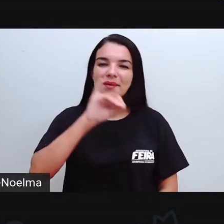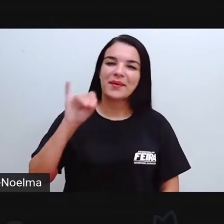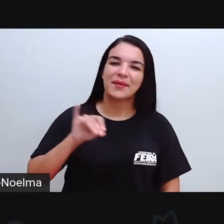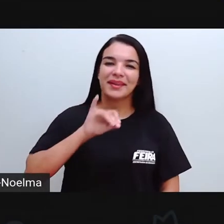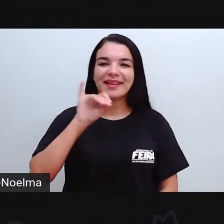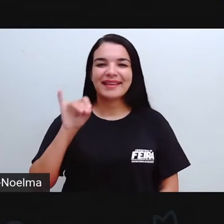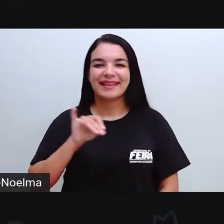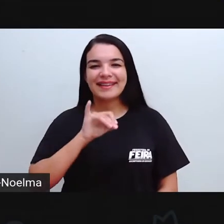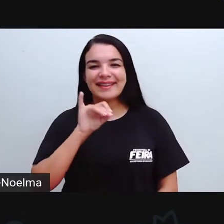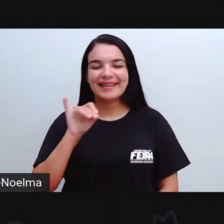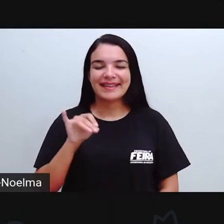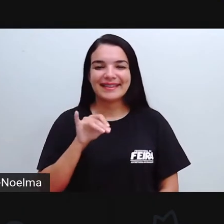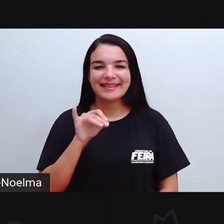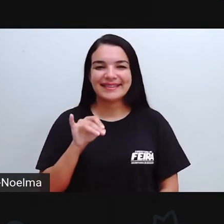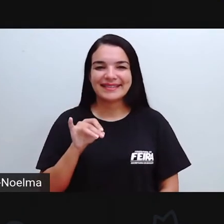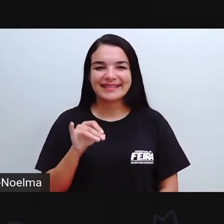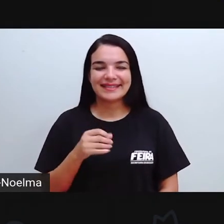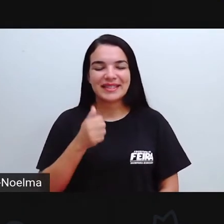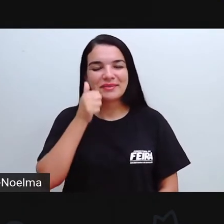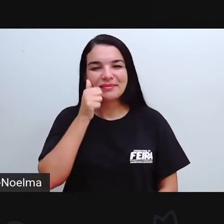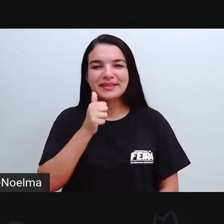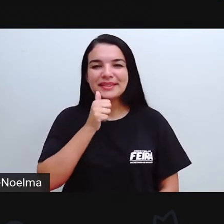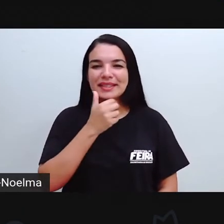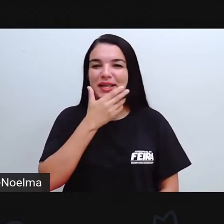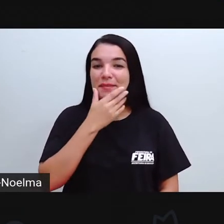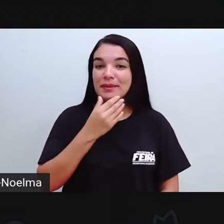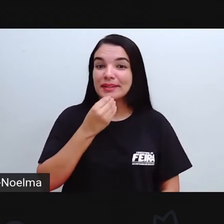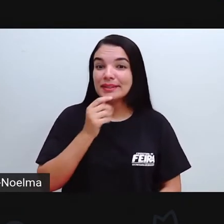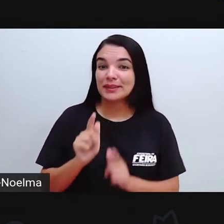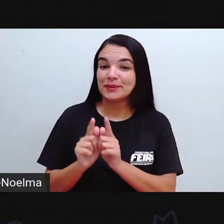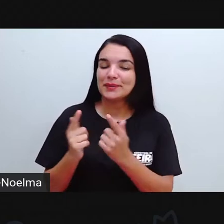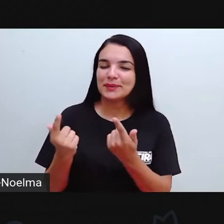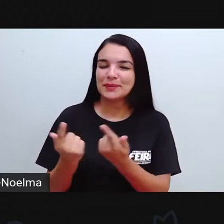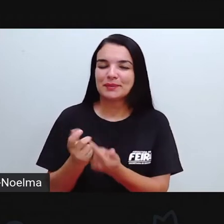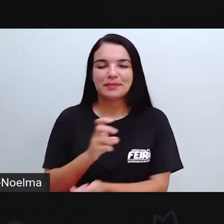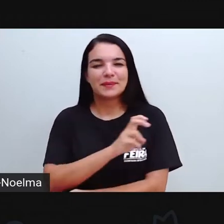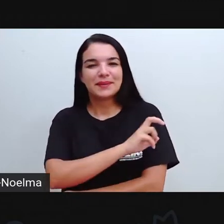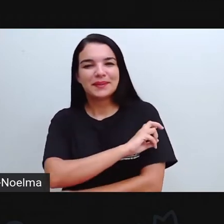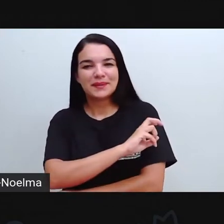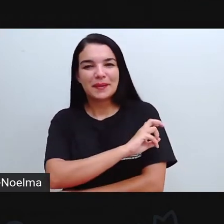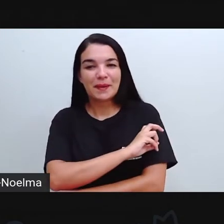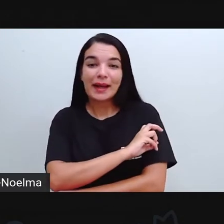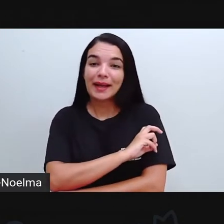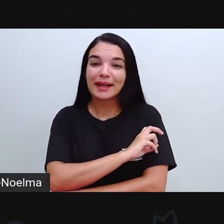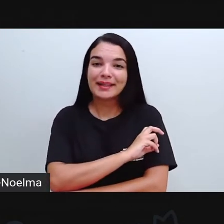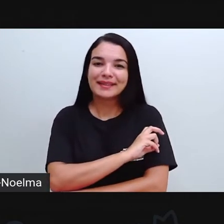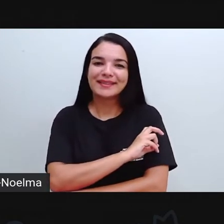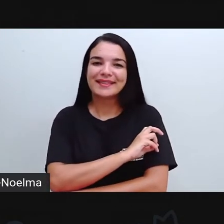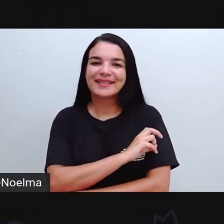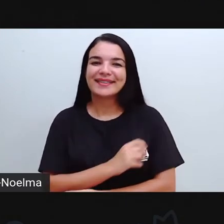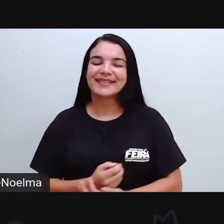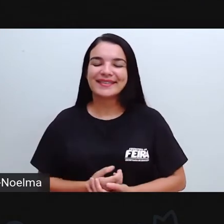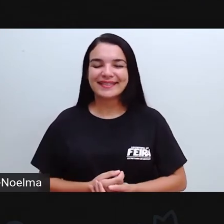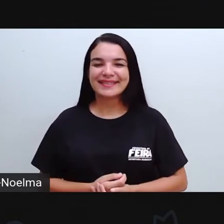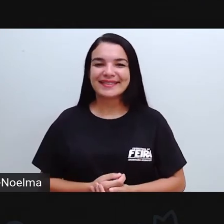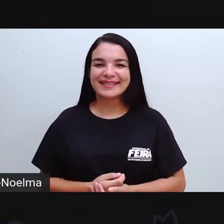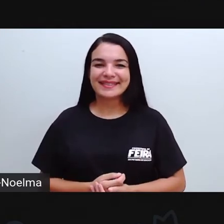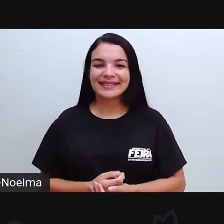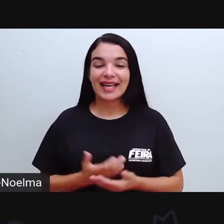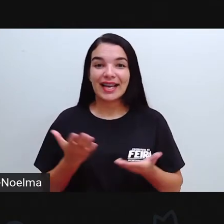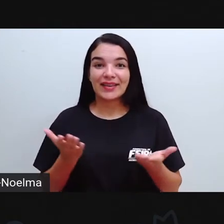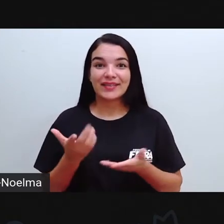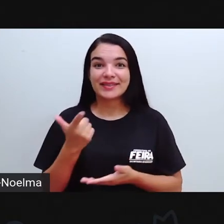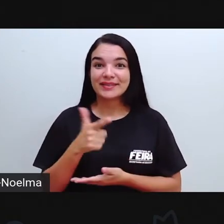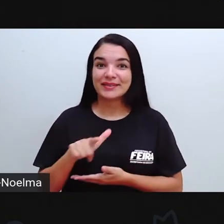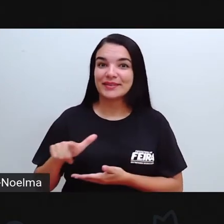Olá, meninos, meninas das turmas do quinto ano. Olhem só, novamente